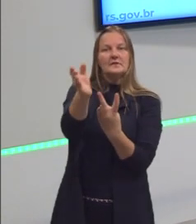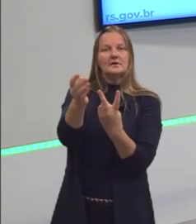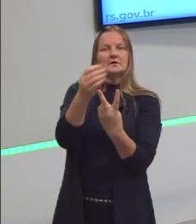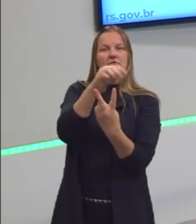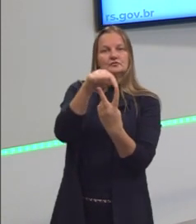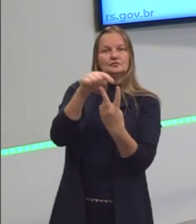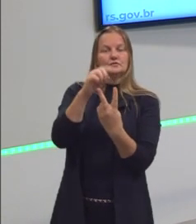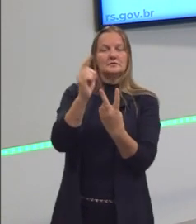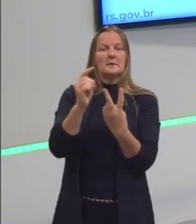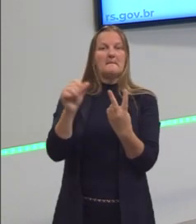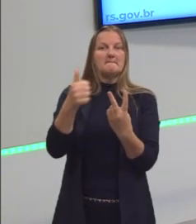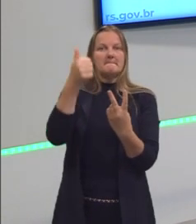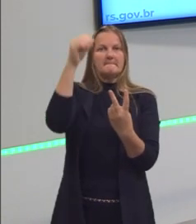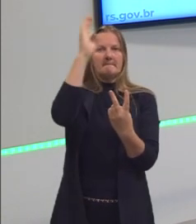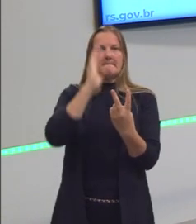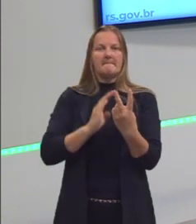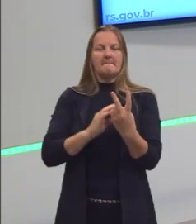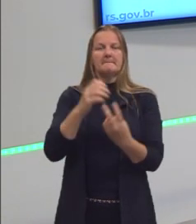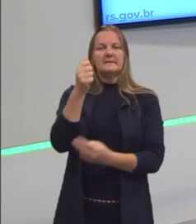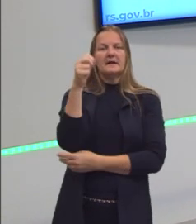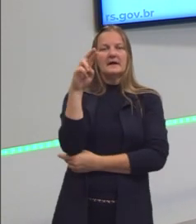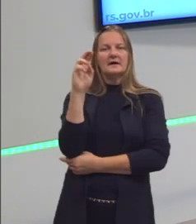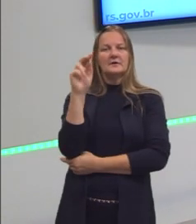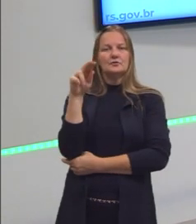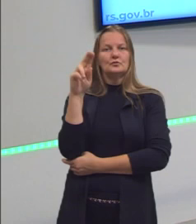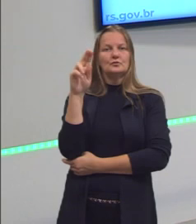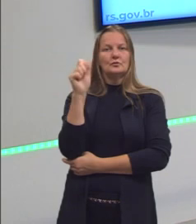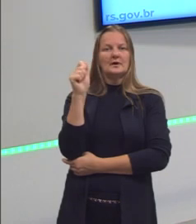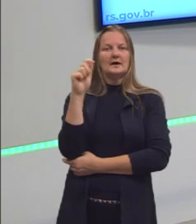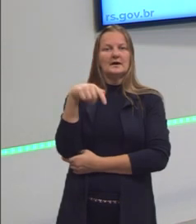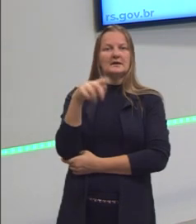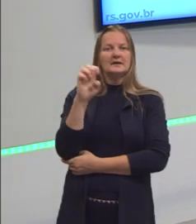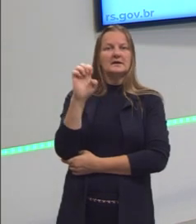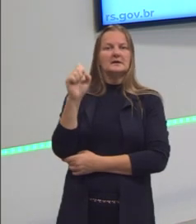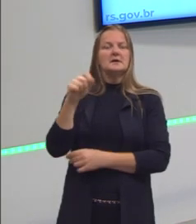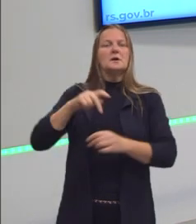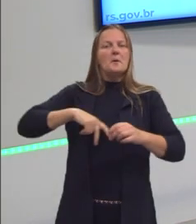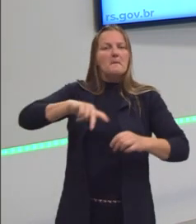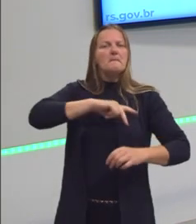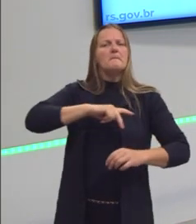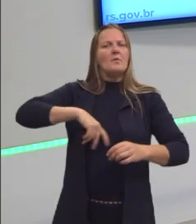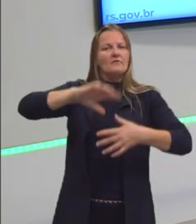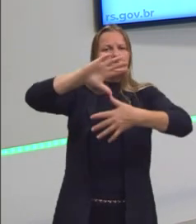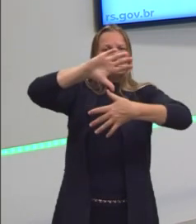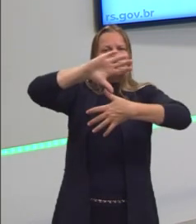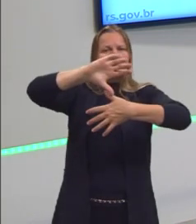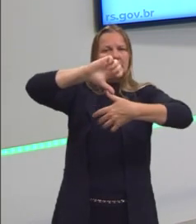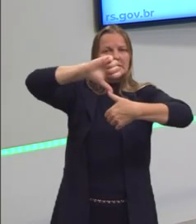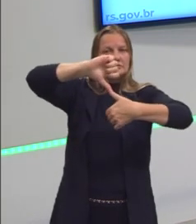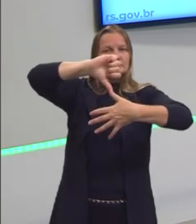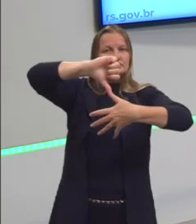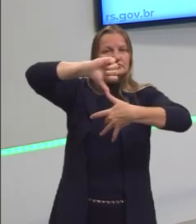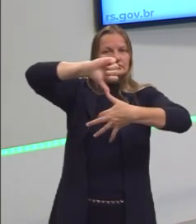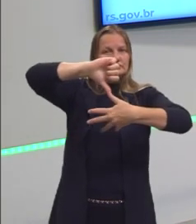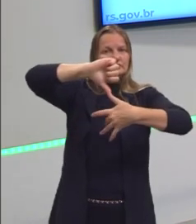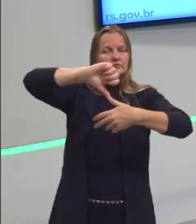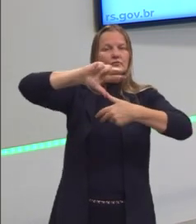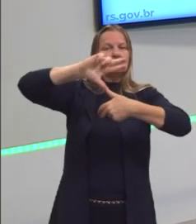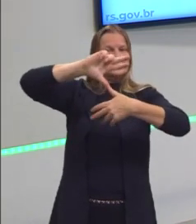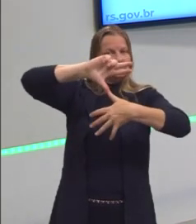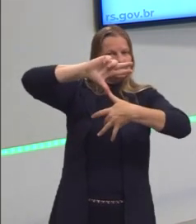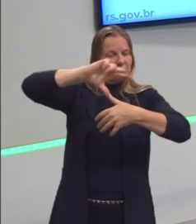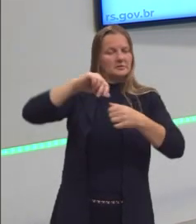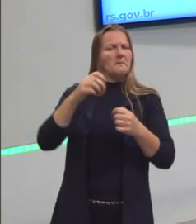Brasil. E tem o Aruac, que tem povos por toda a América do Sul, toda a América Latina.